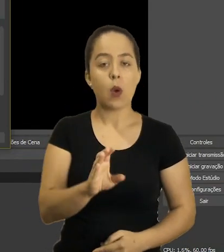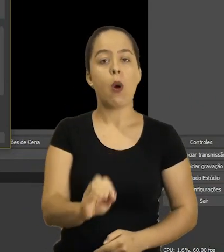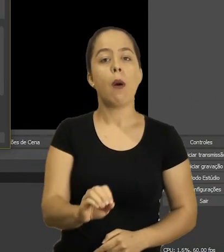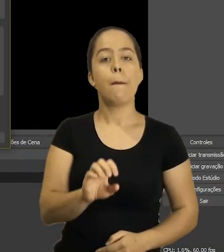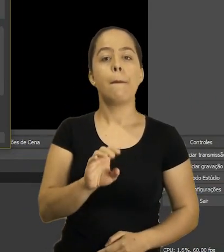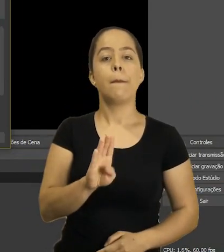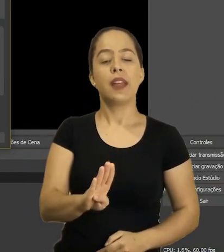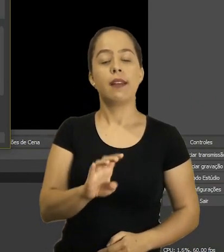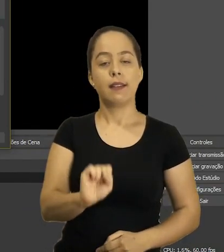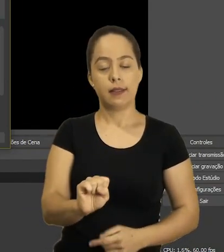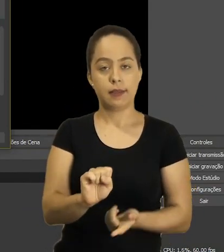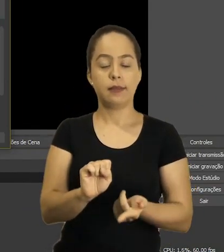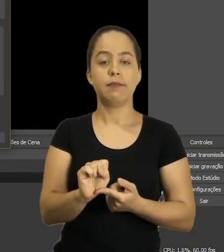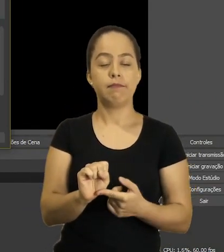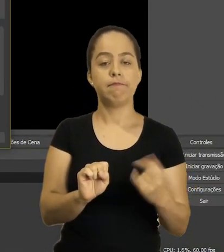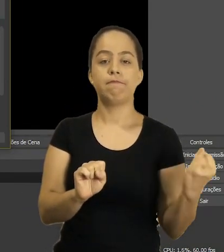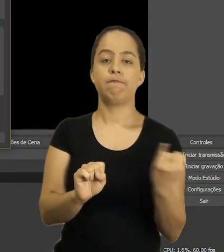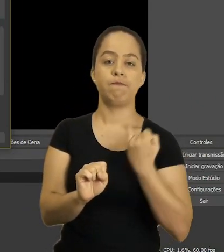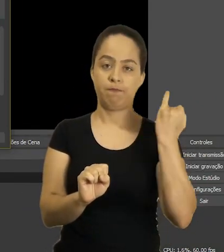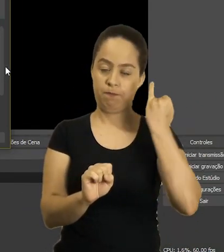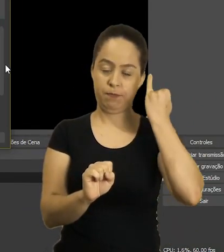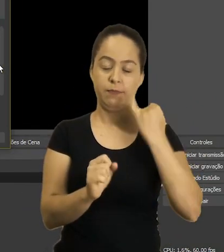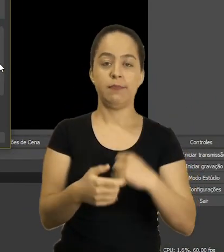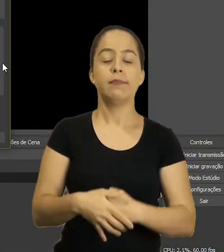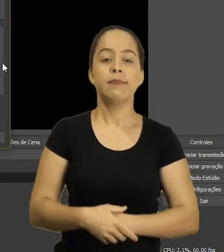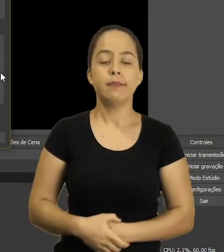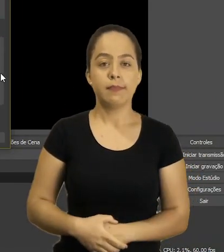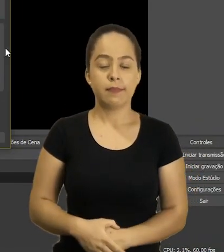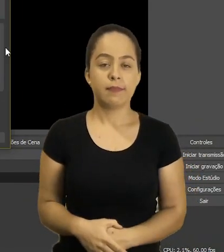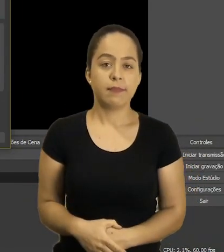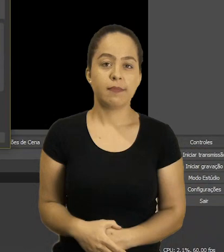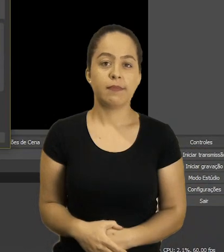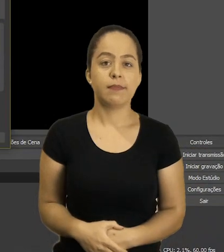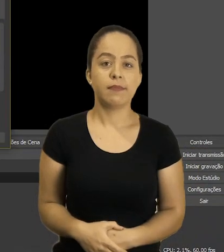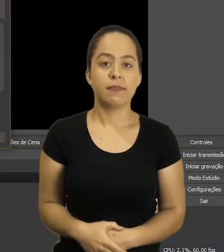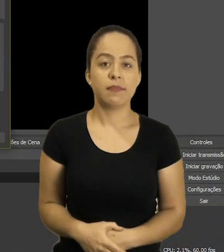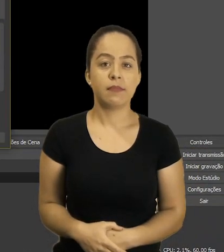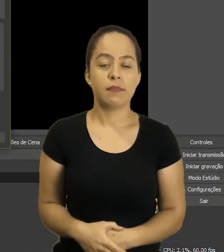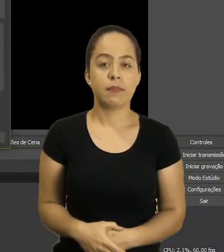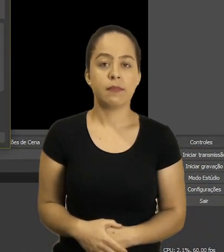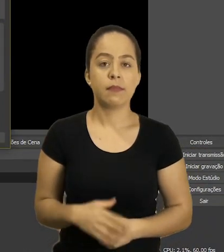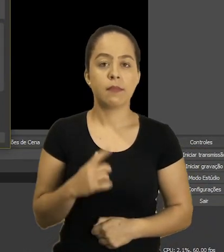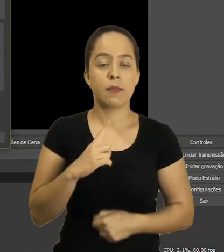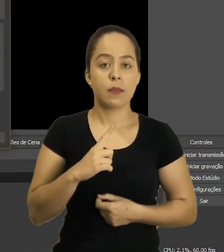direto no OBS. E vai aparecer o volume aqui individual para esse recurso.